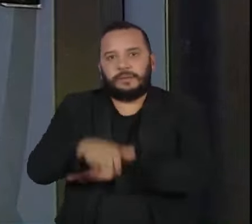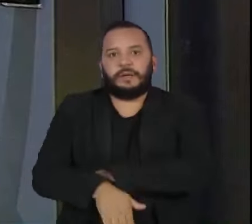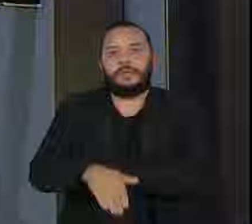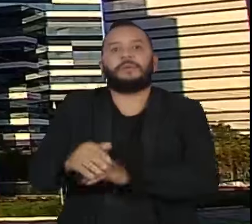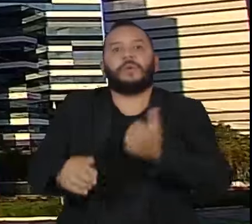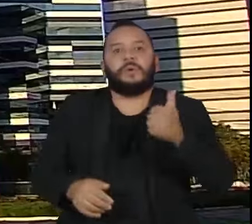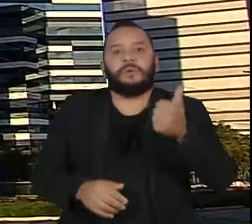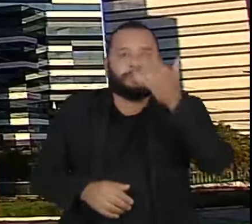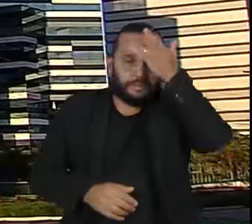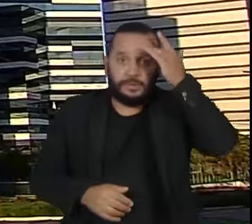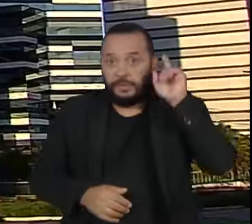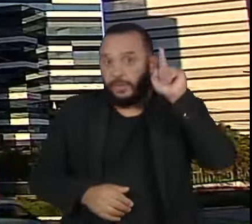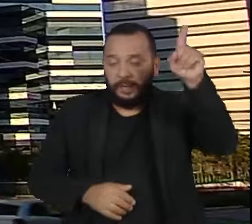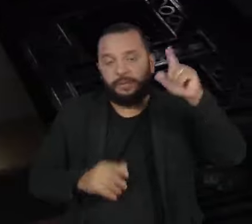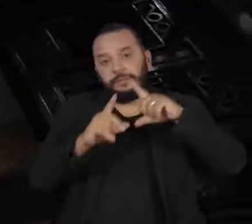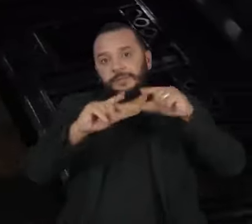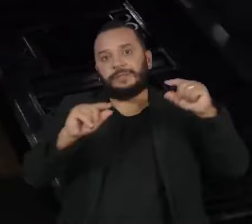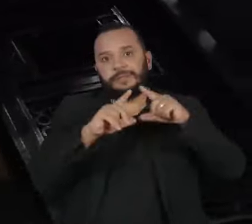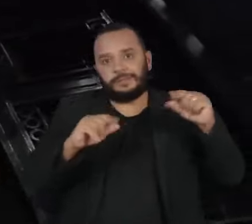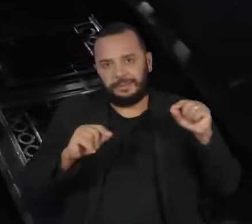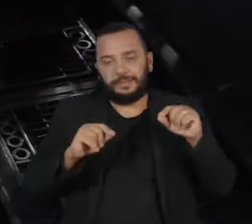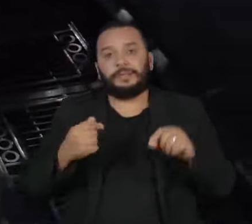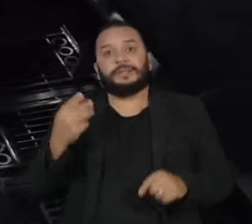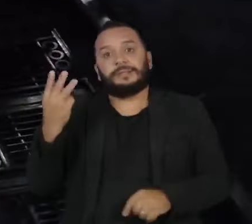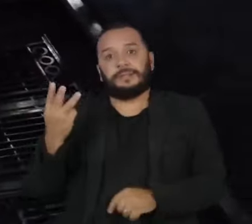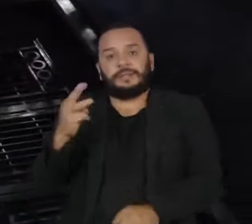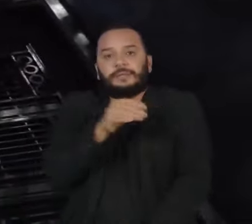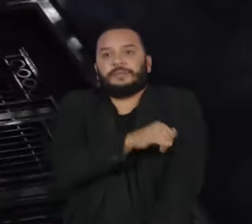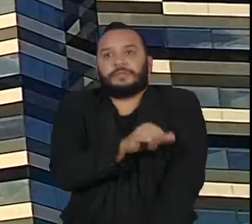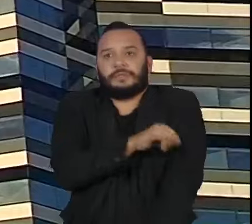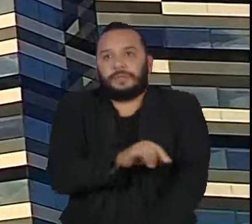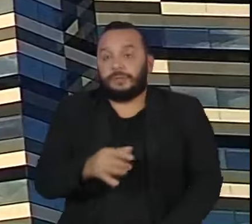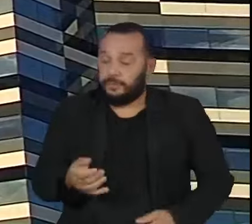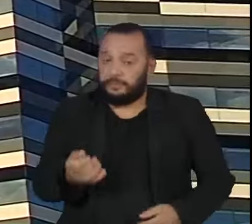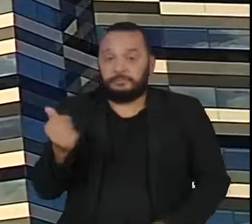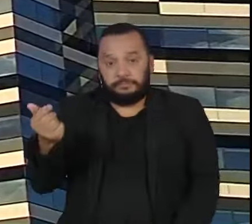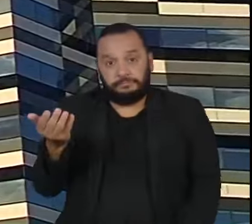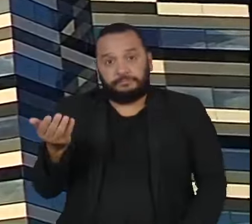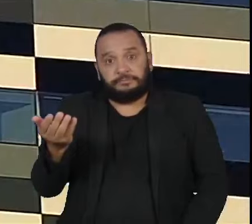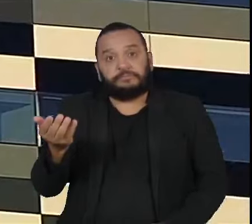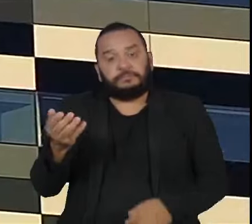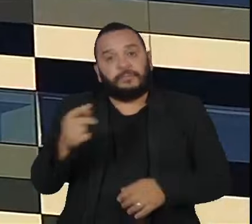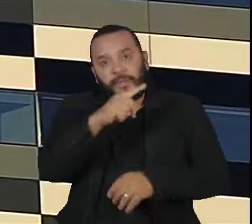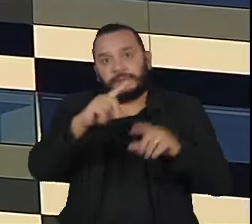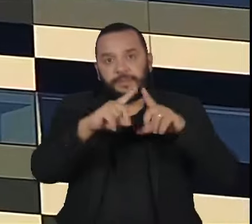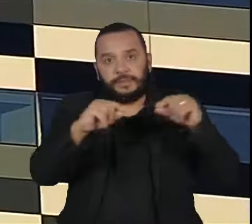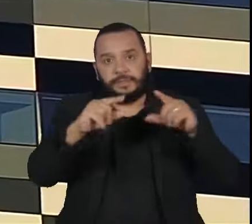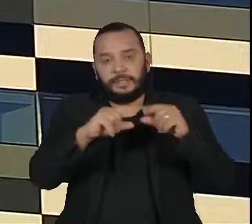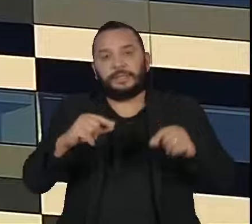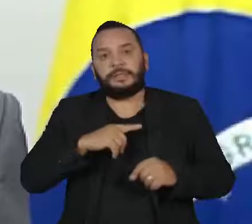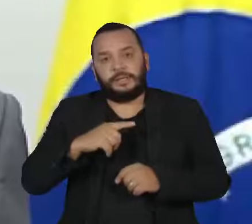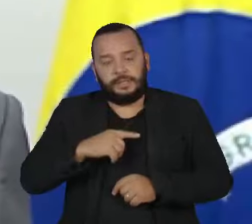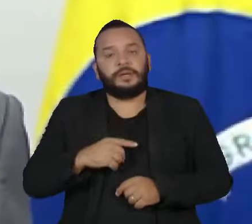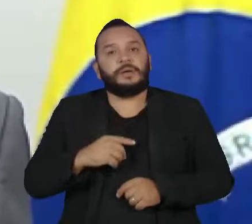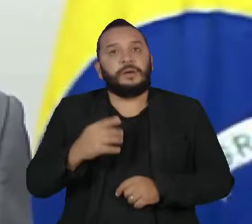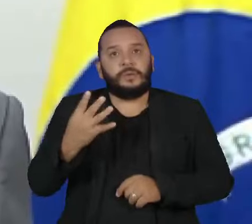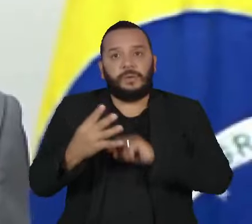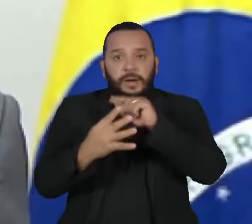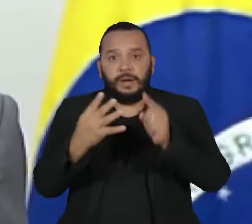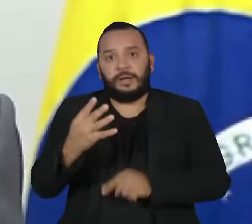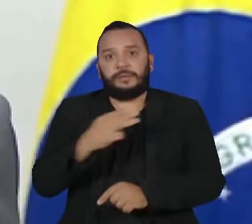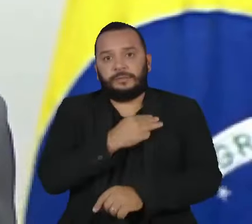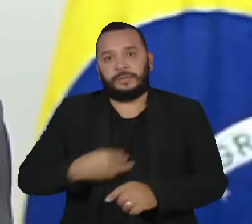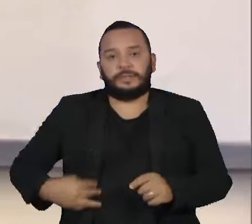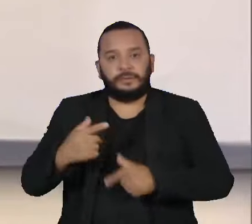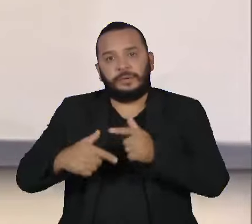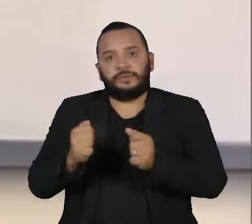Polícia Federal em Brasília e outros três no Rio de Janeiro. Na capital federal, depõe quatro ministros do governo Bolsonaro. Walter Braga